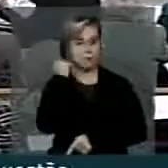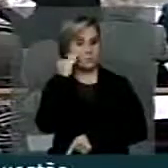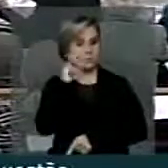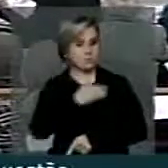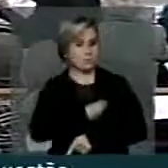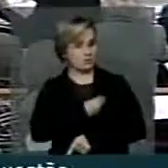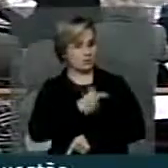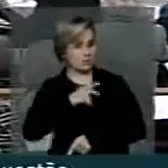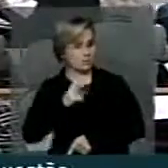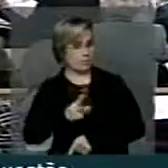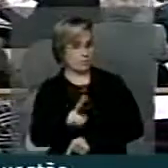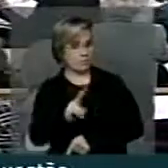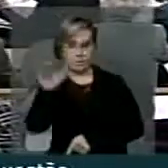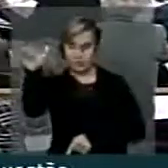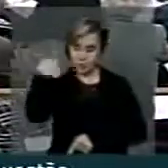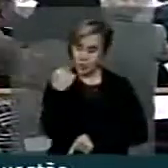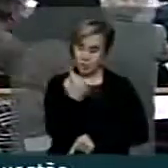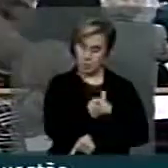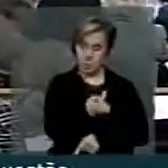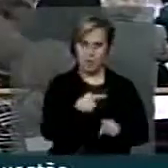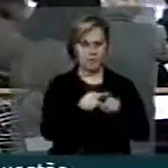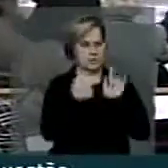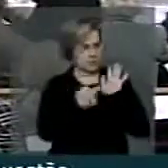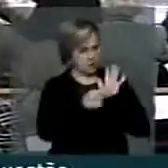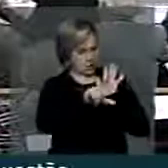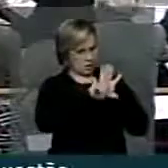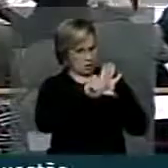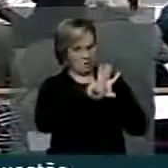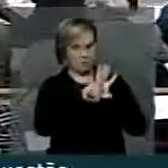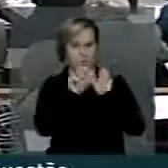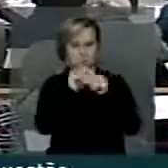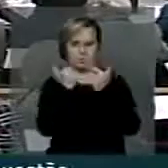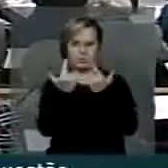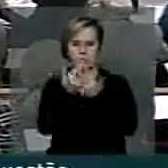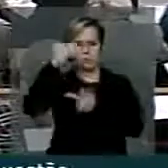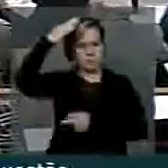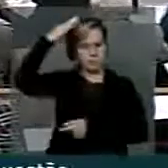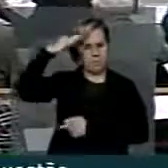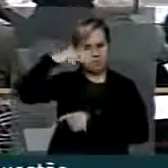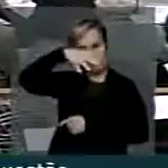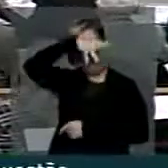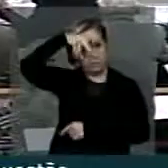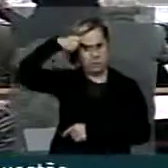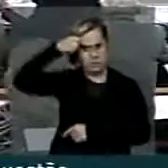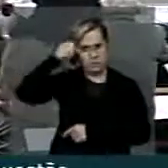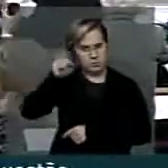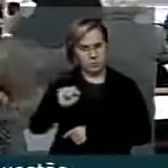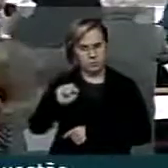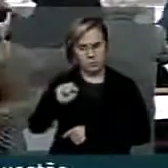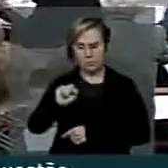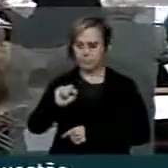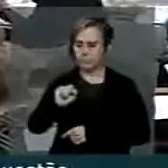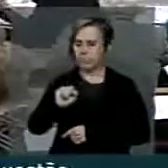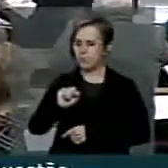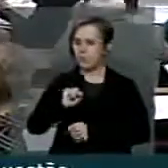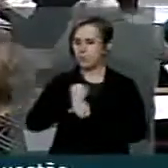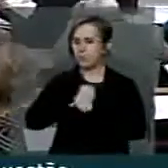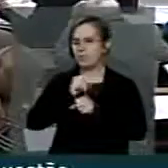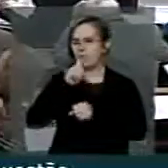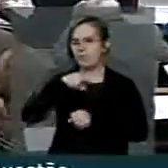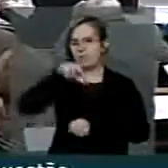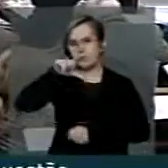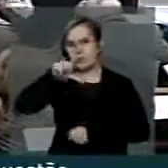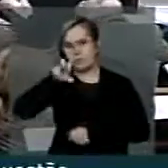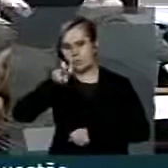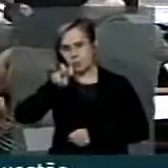vir aqui. Nós temos que pegar essa lei da Assembleia Legislativa de Mato Grosso do Sul, de Mato Grosso de 1958,